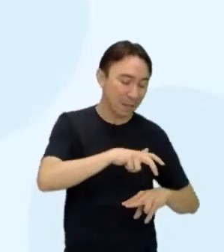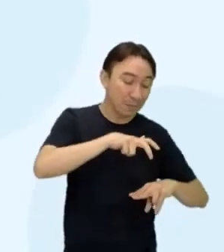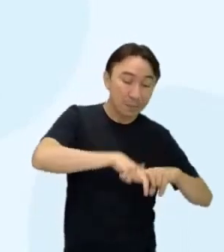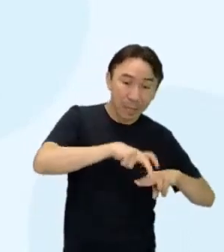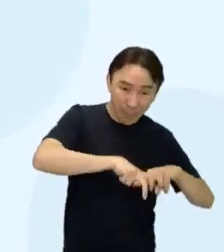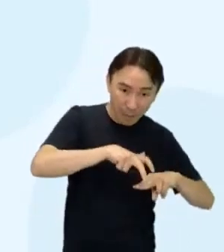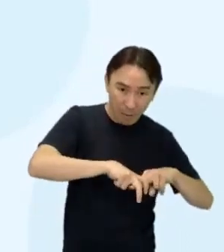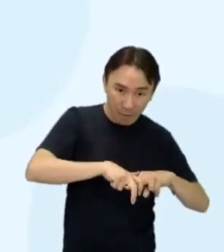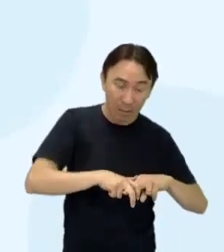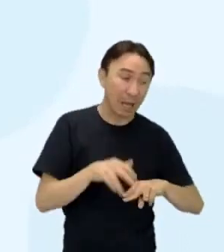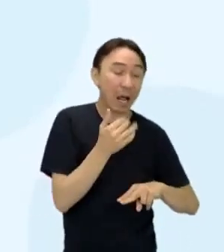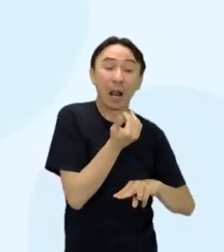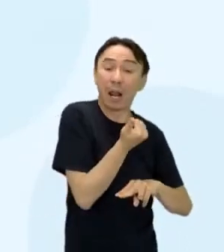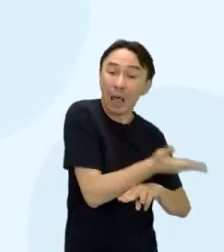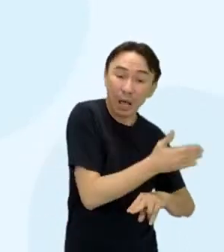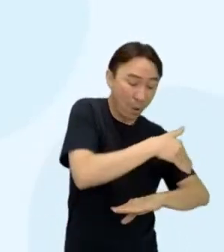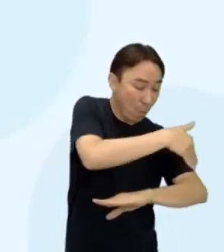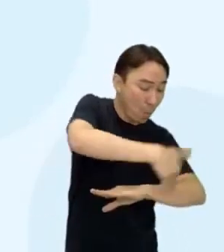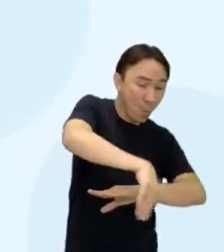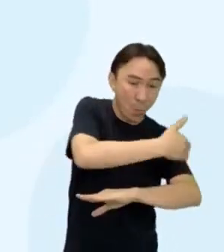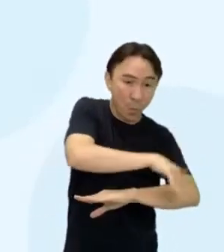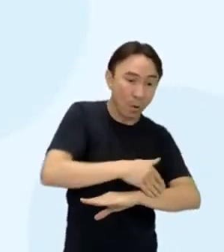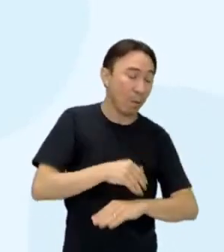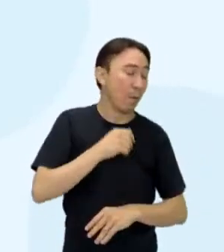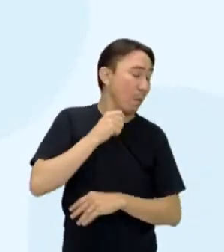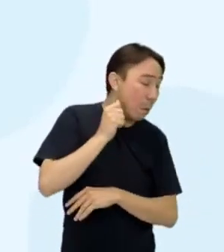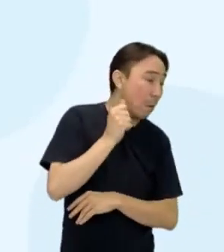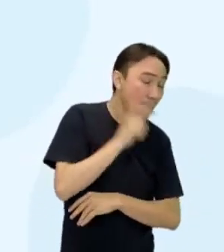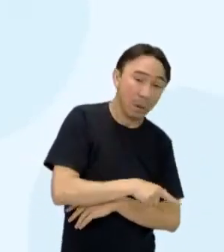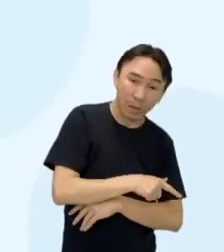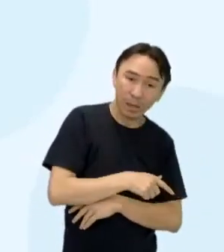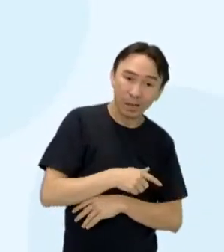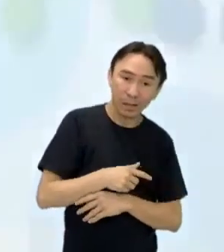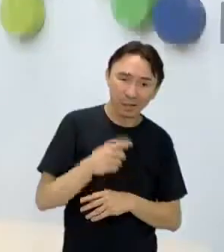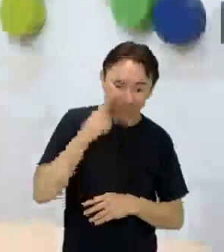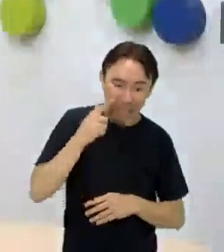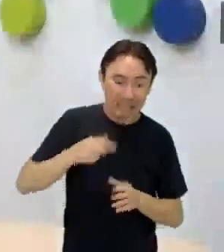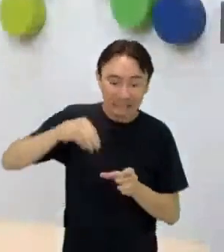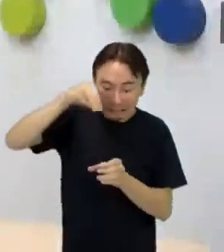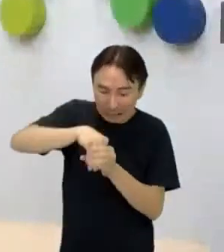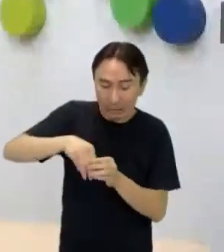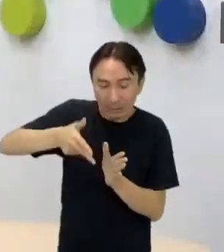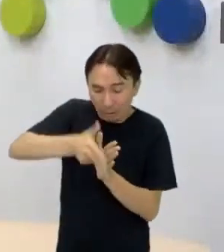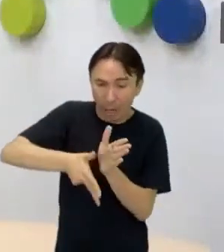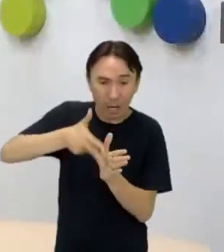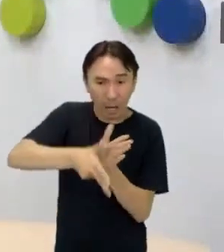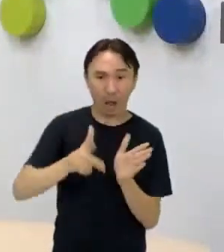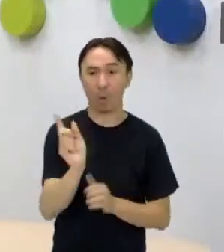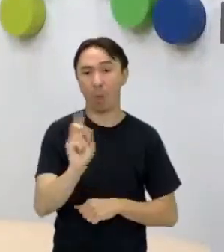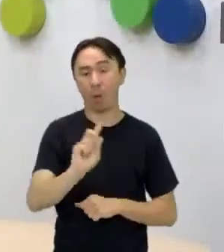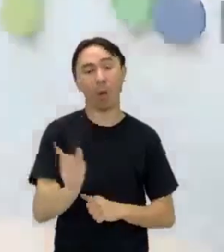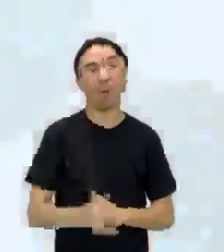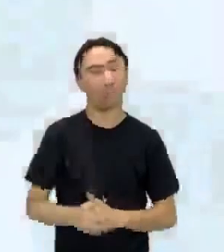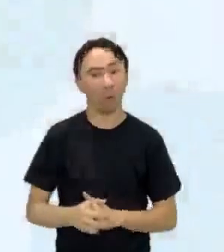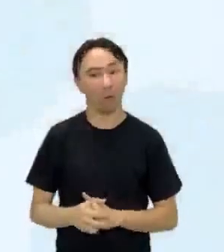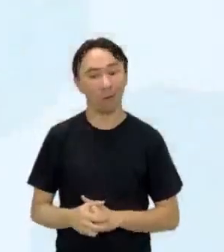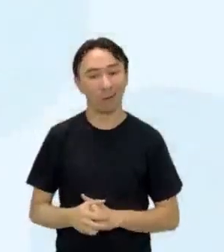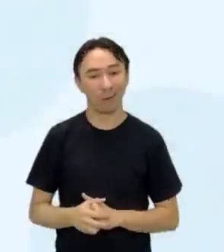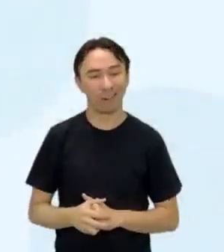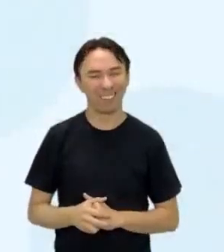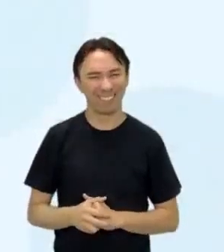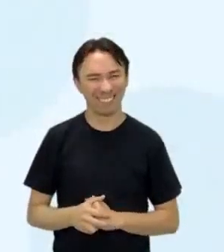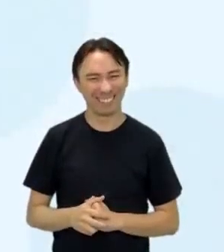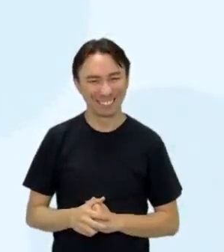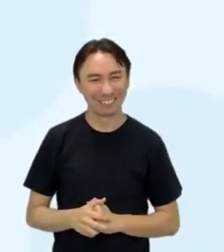vez de o fazerem no próprio bonde. Esse é o primeiro artigo. Vamos para o segundo artigo. Vai lá. Na verdade,